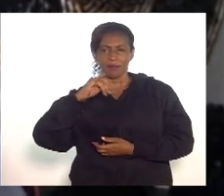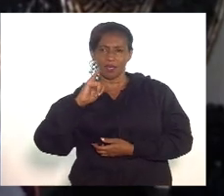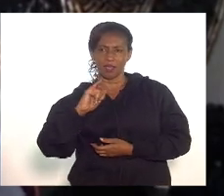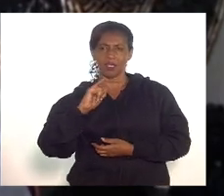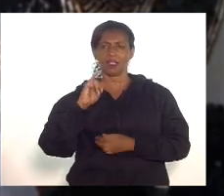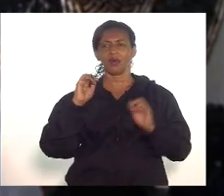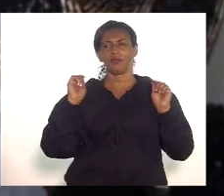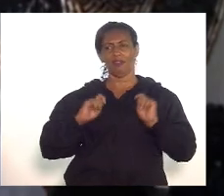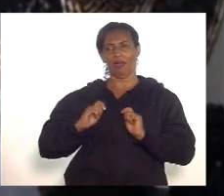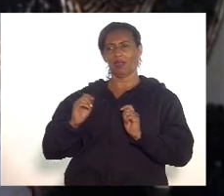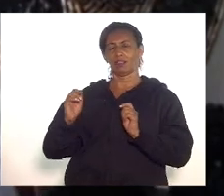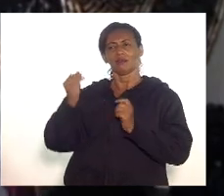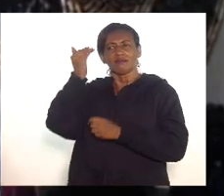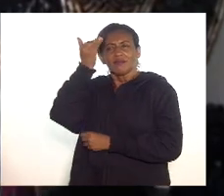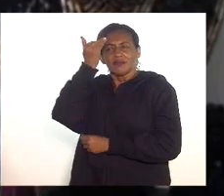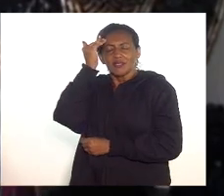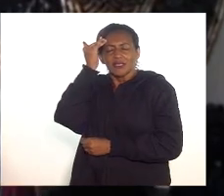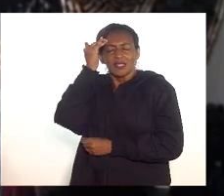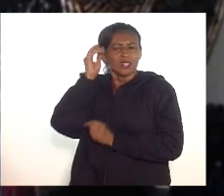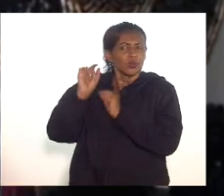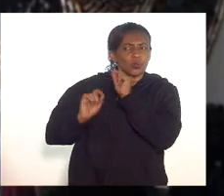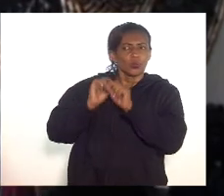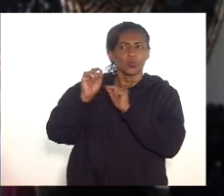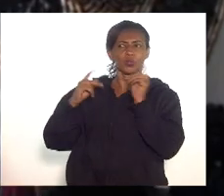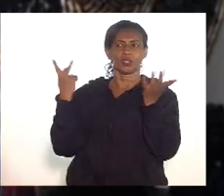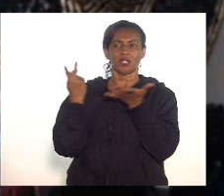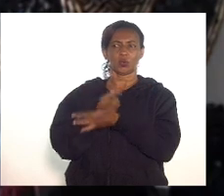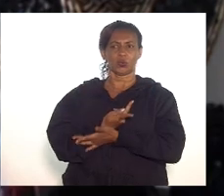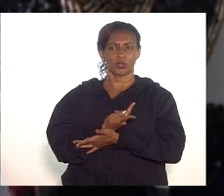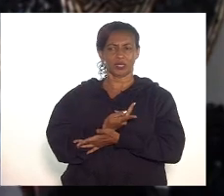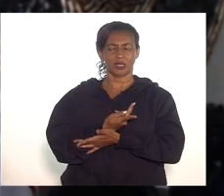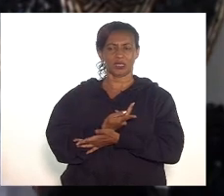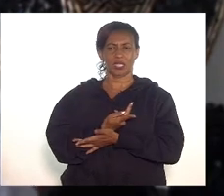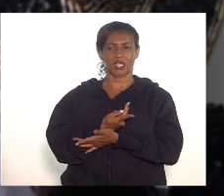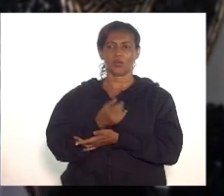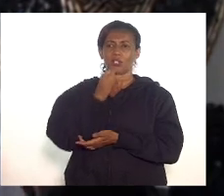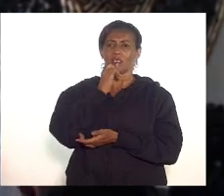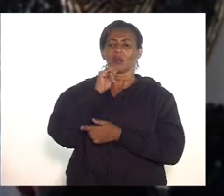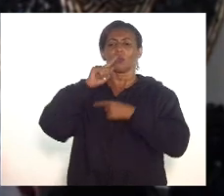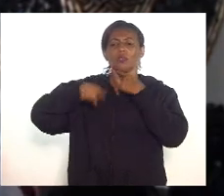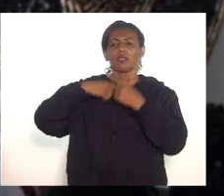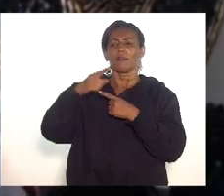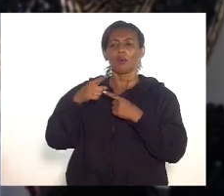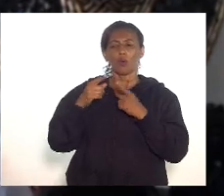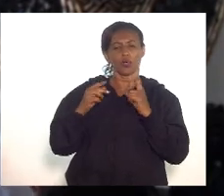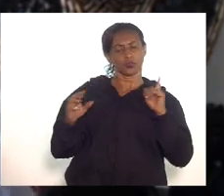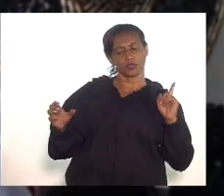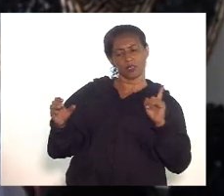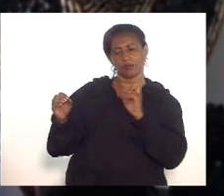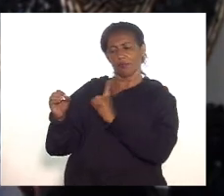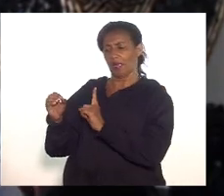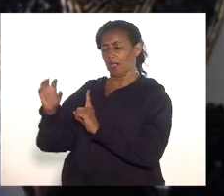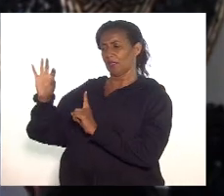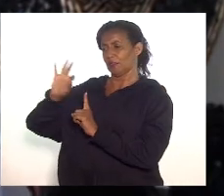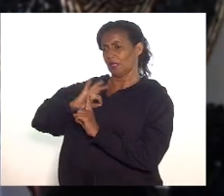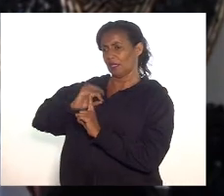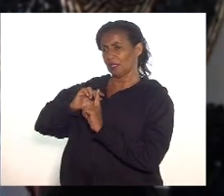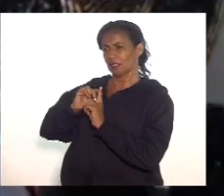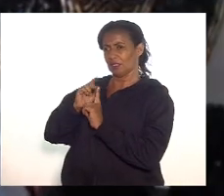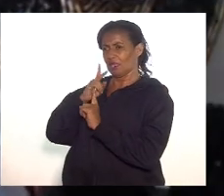tentar entender o que está acontecendo, quais são os processos feitos após o desaparecimento, como a gente